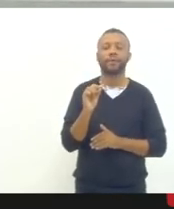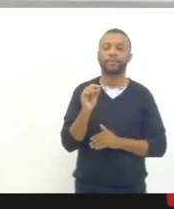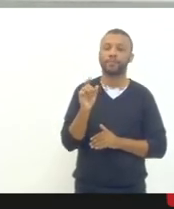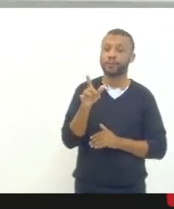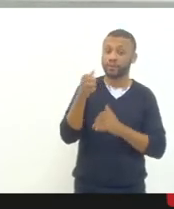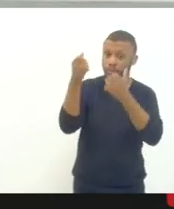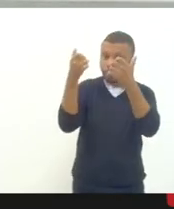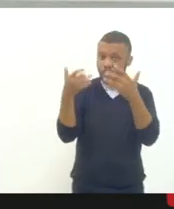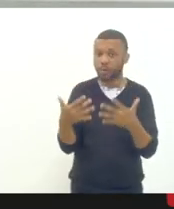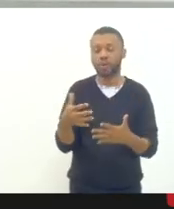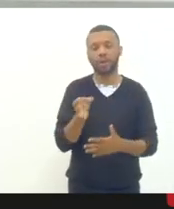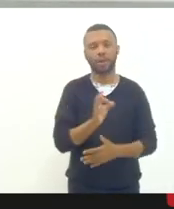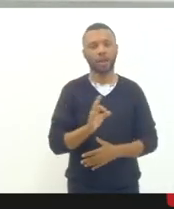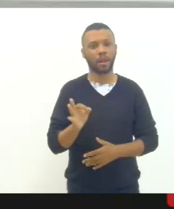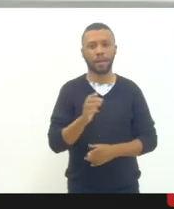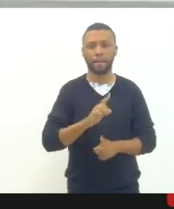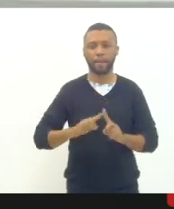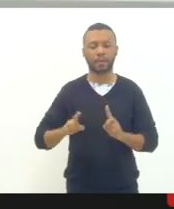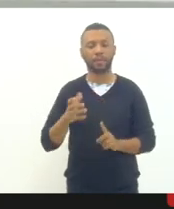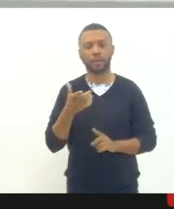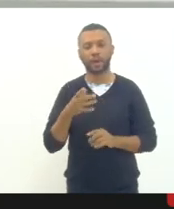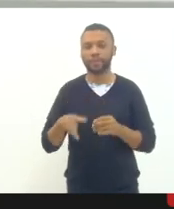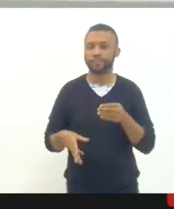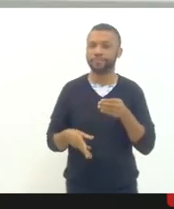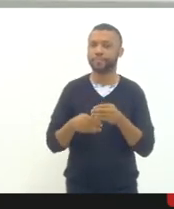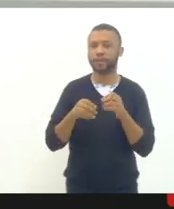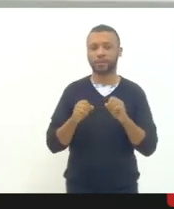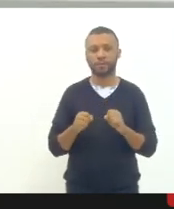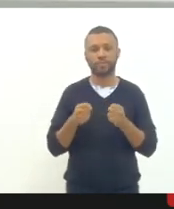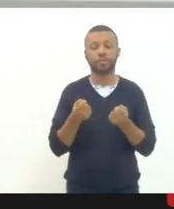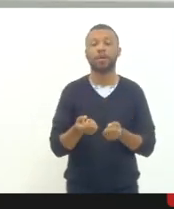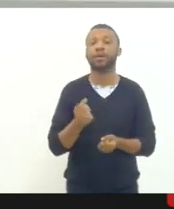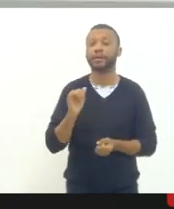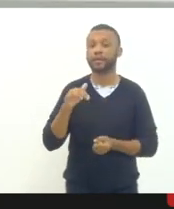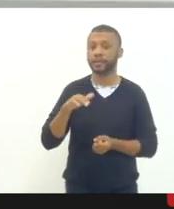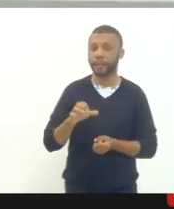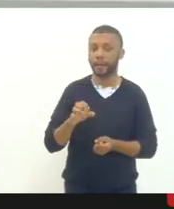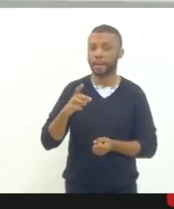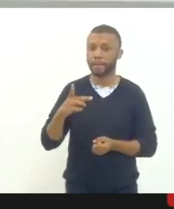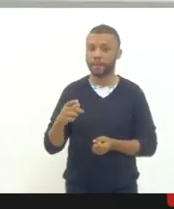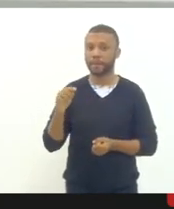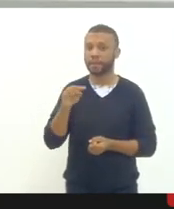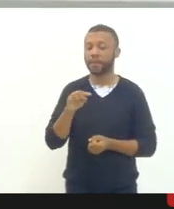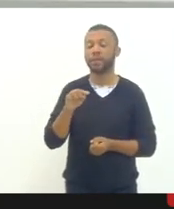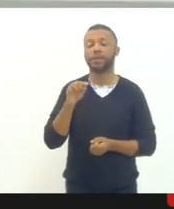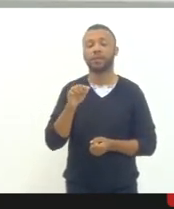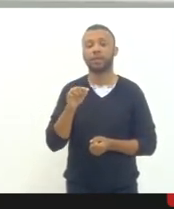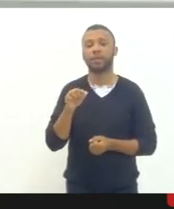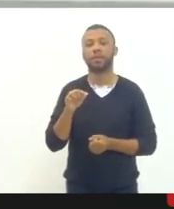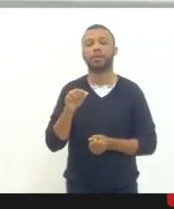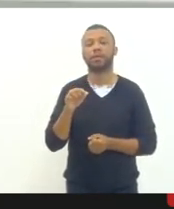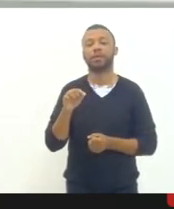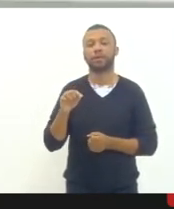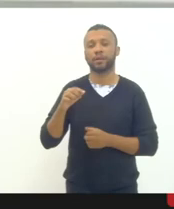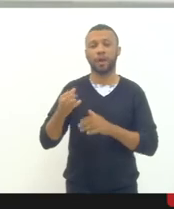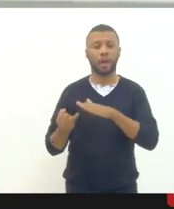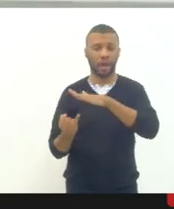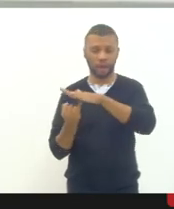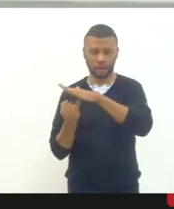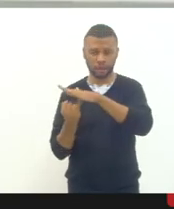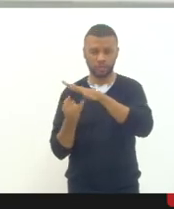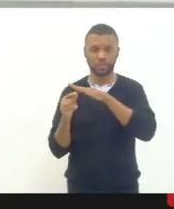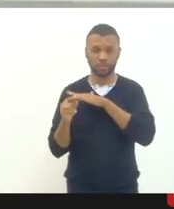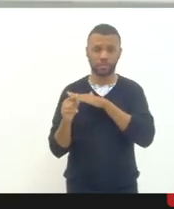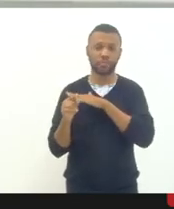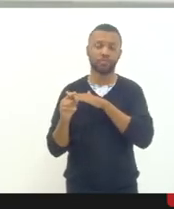disse isso mas eu apenas quero reforçar o INEP está sendo muitas